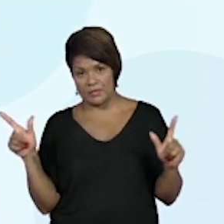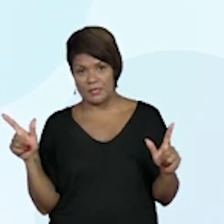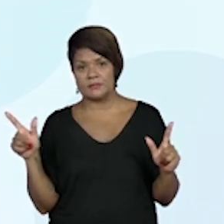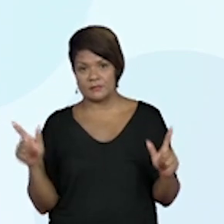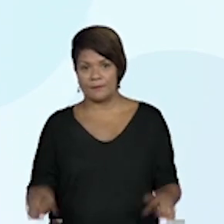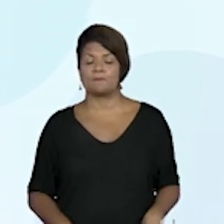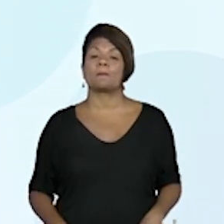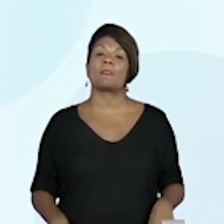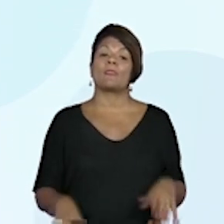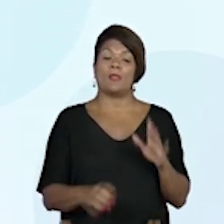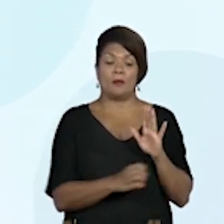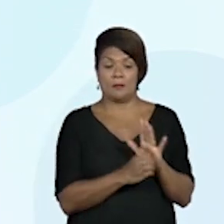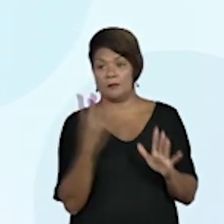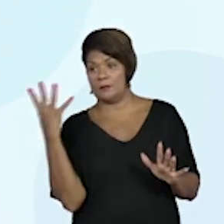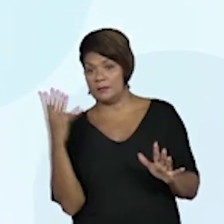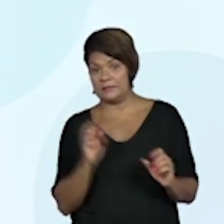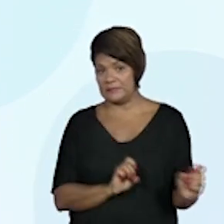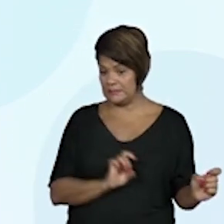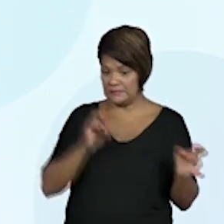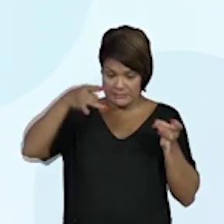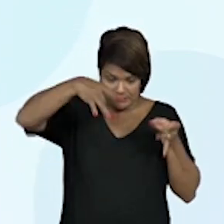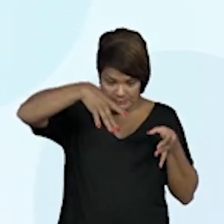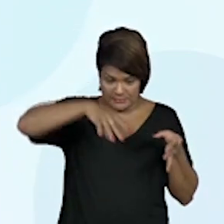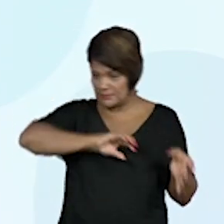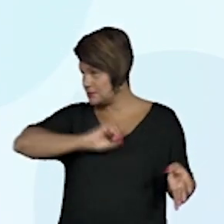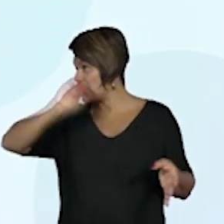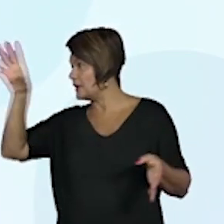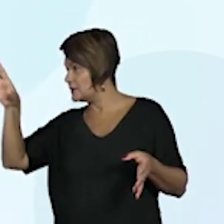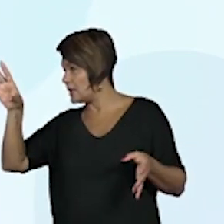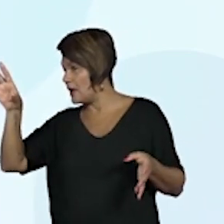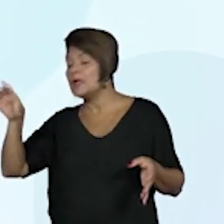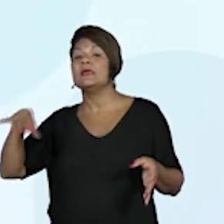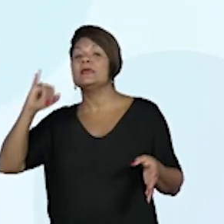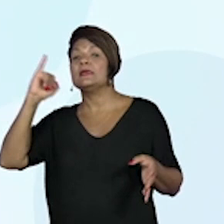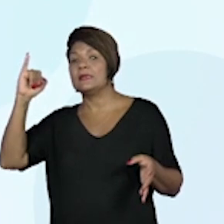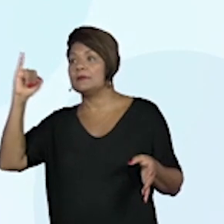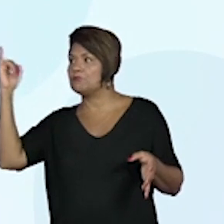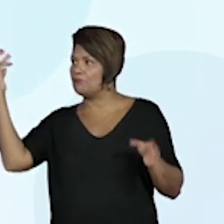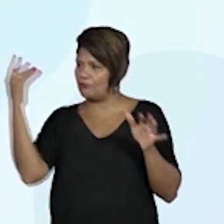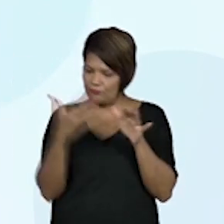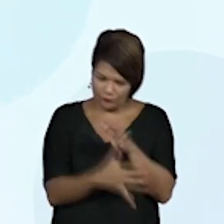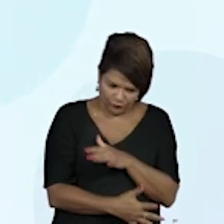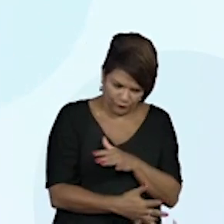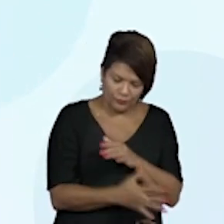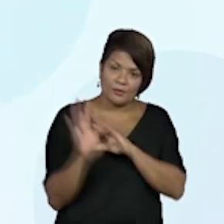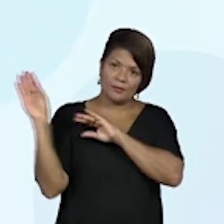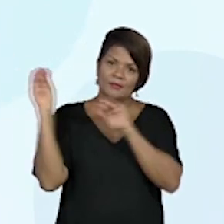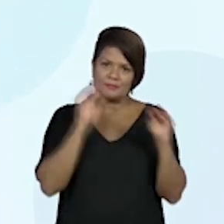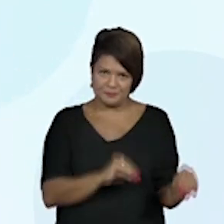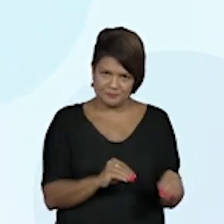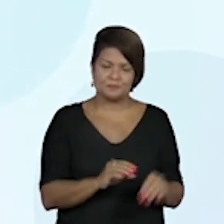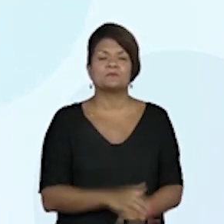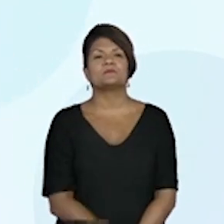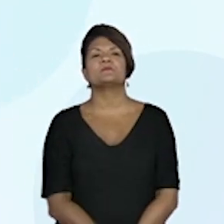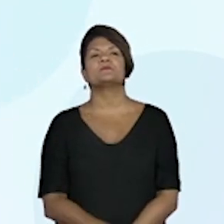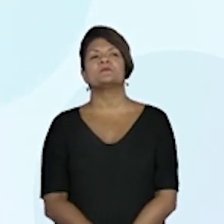Emigração é o processo de saída e imigração o processo de entrada, tá bom, pessoal?